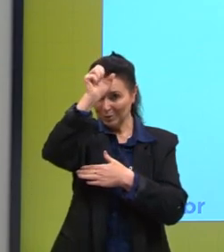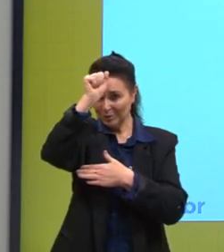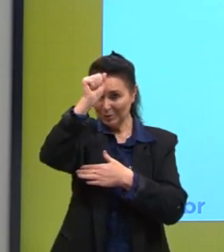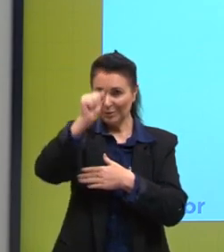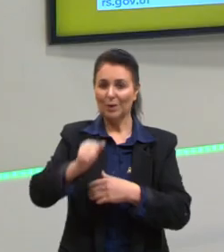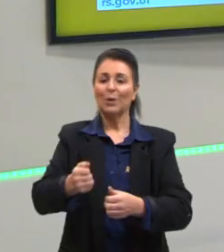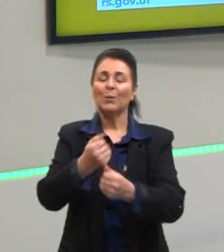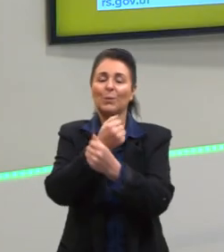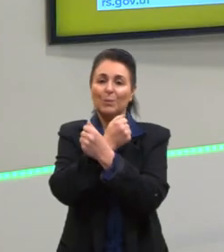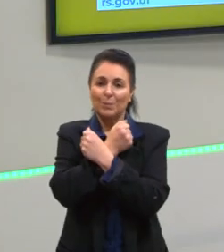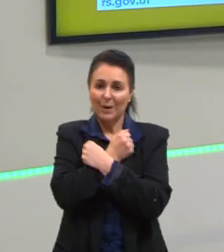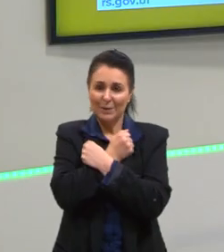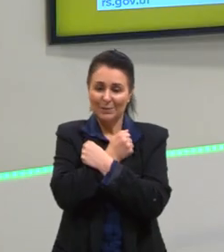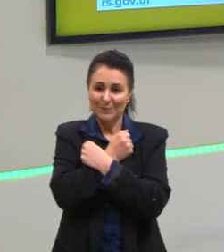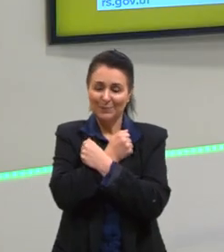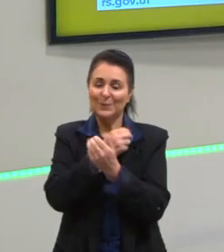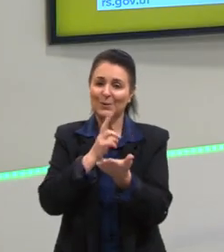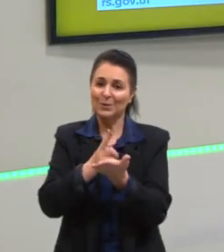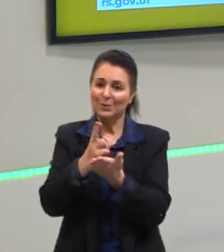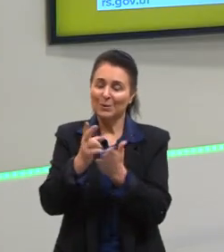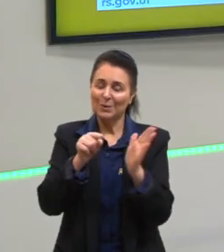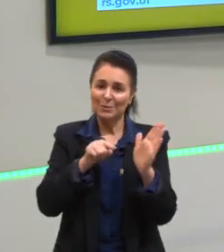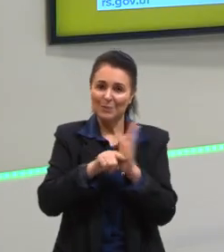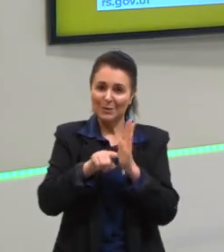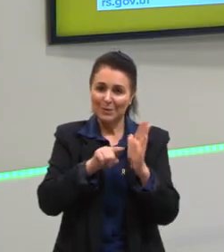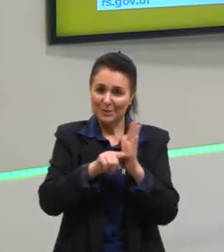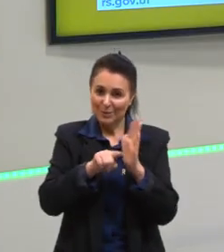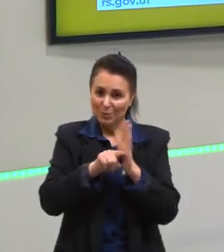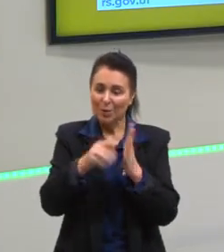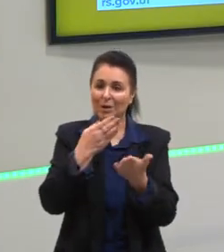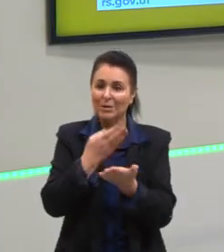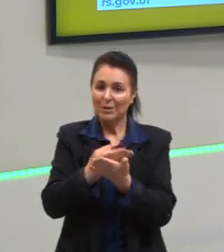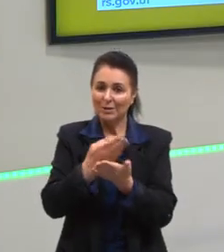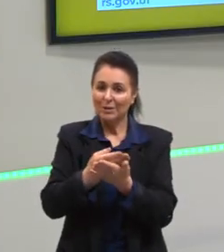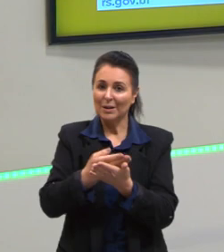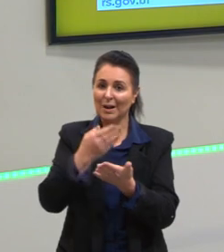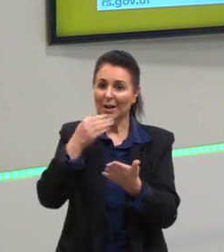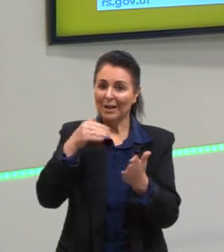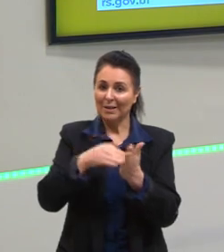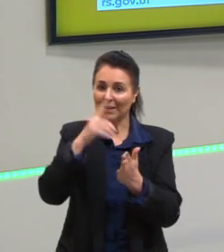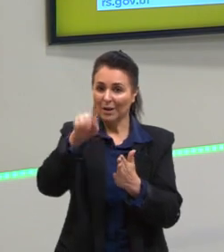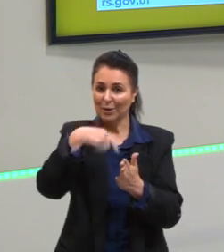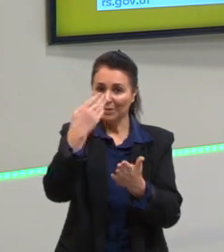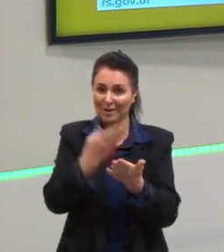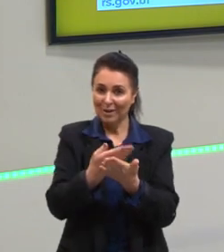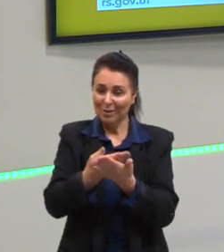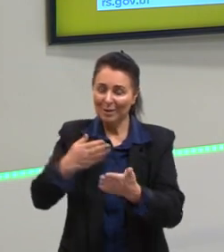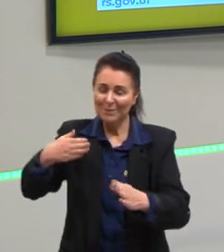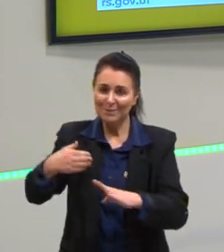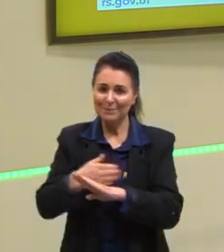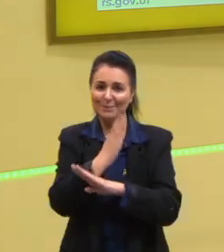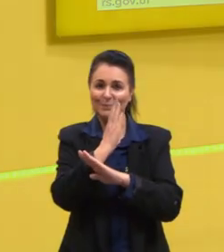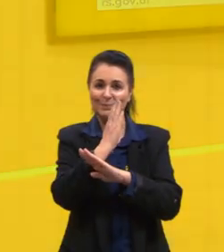Um grande abraço. Continue pesquisando, continue estudando. Até a aula que vem. Partiu passar.